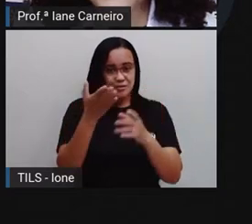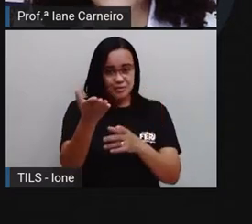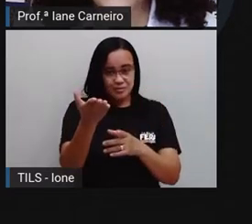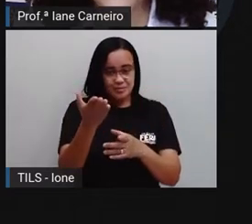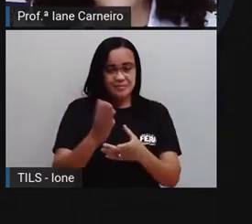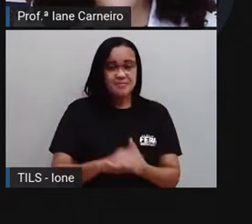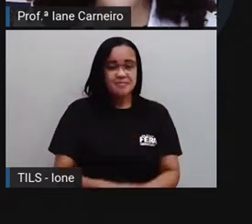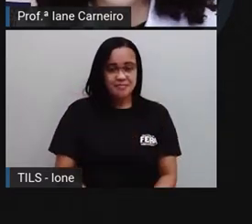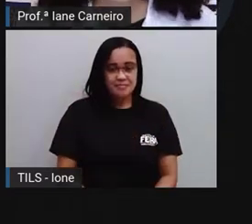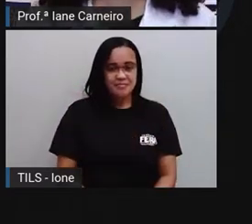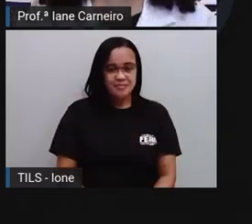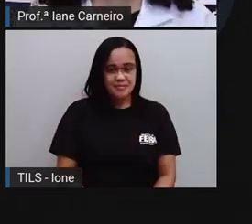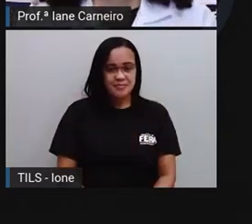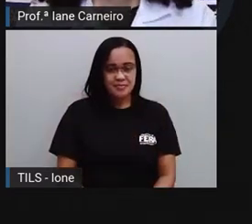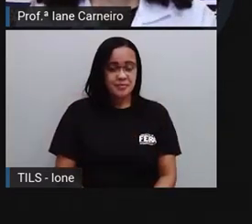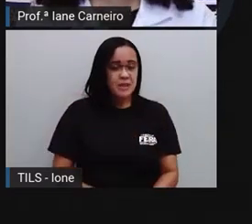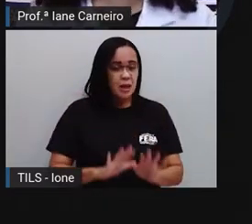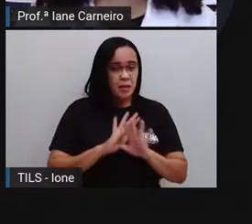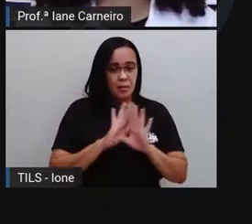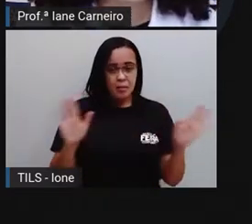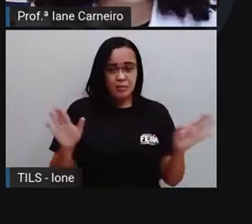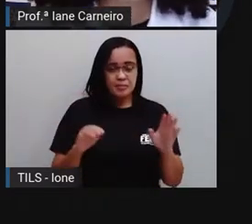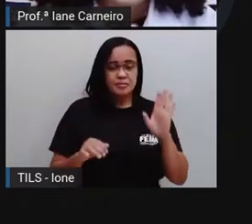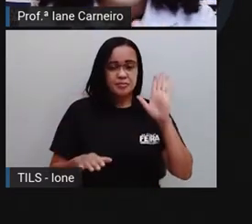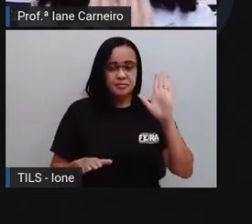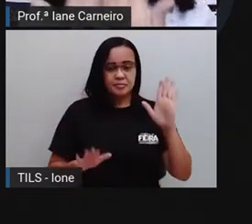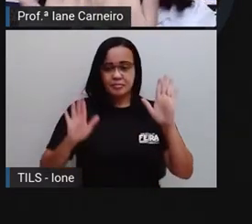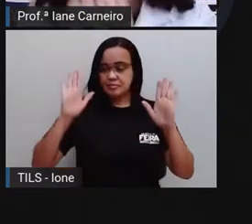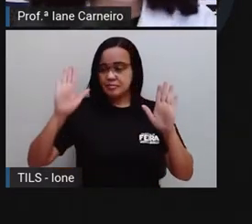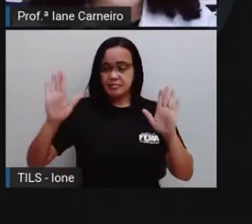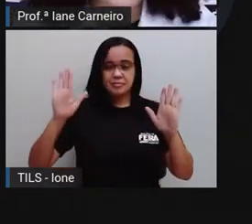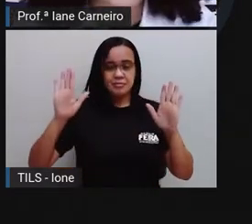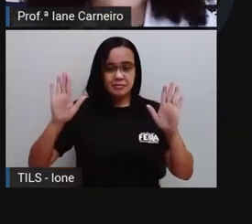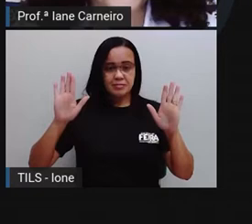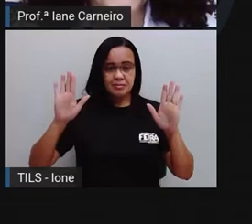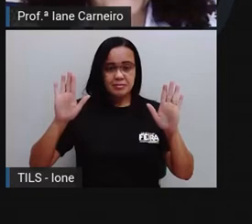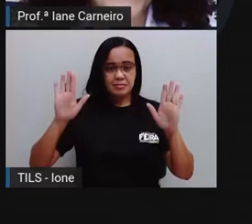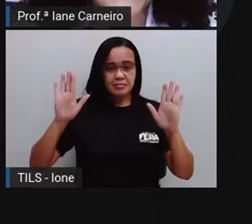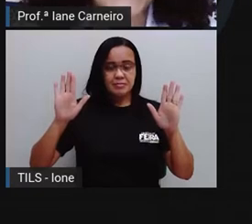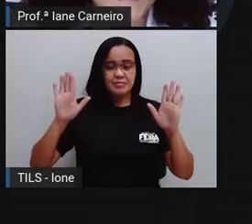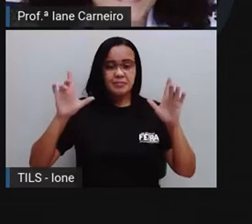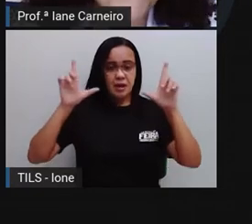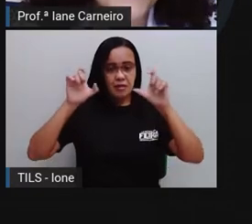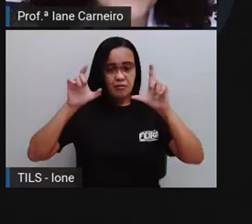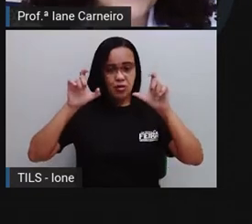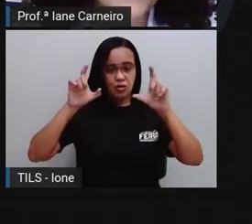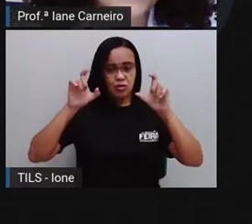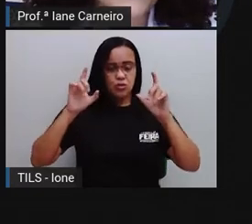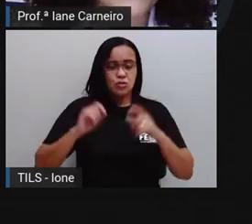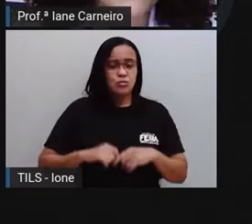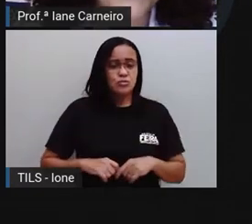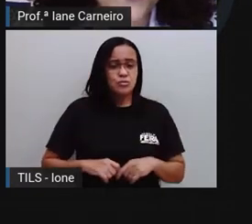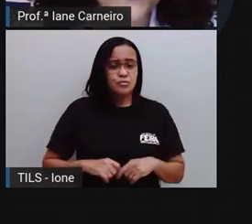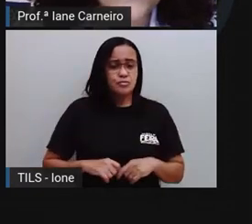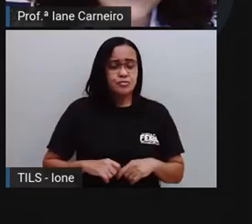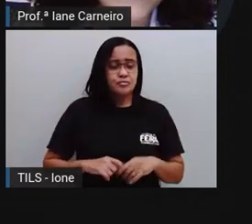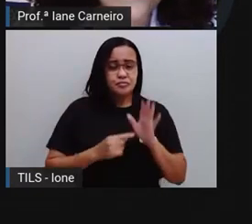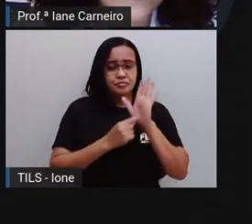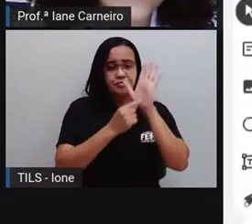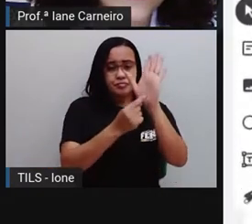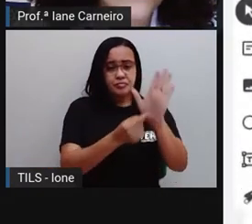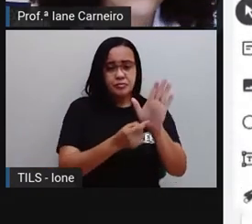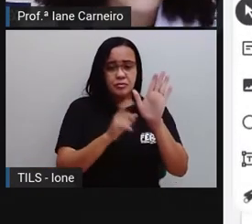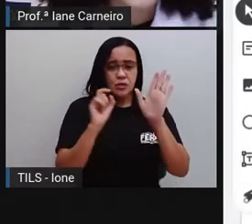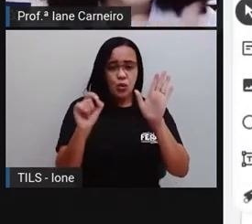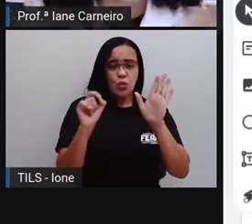Então, aqui, ó. Pronto. Então, aqui, o desenho que a Pró colocou aí está representando um pouco do que